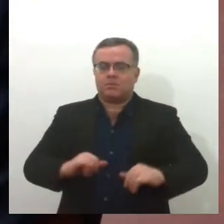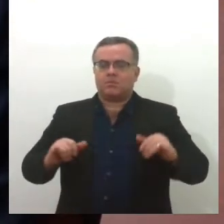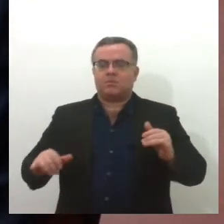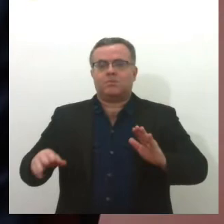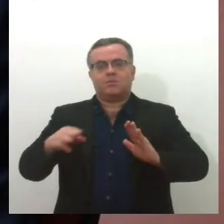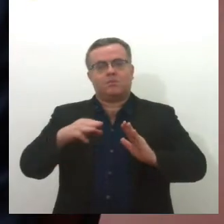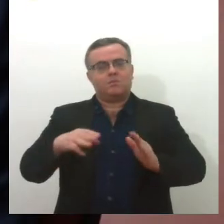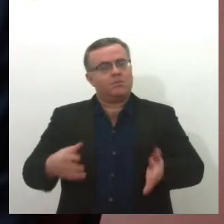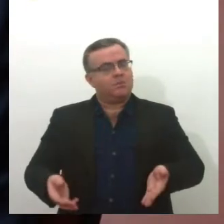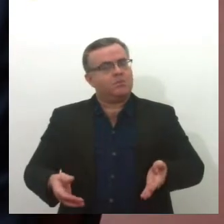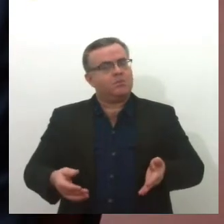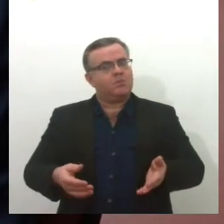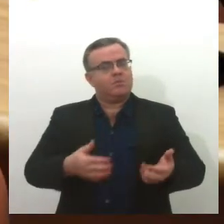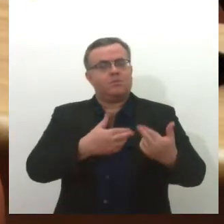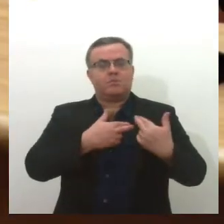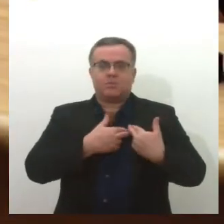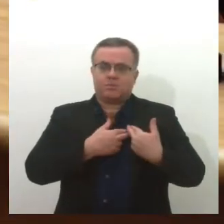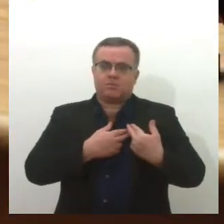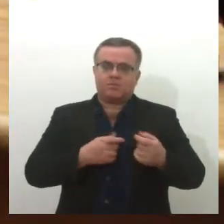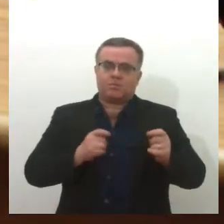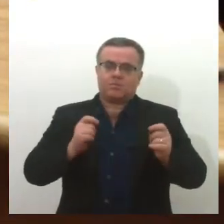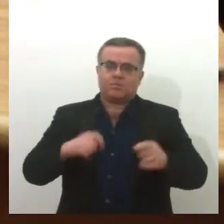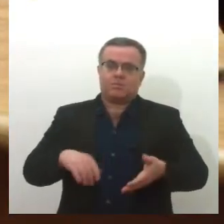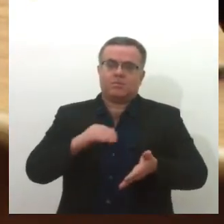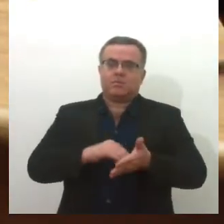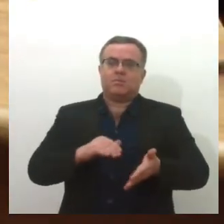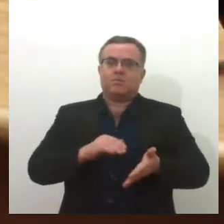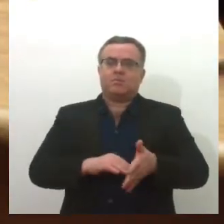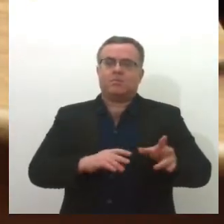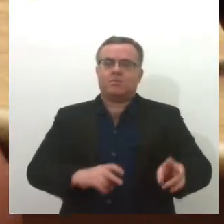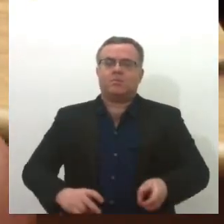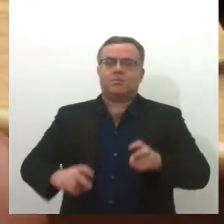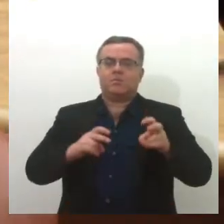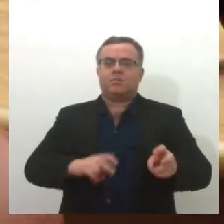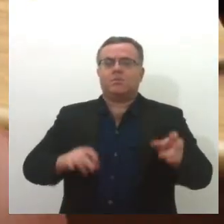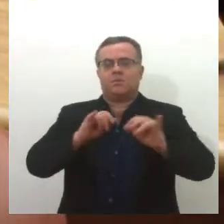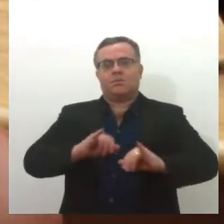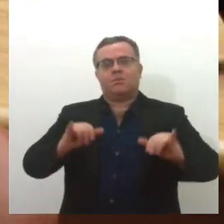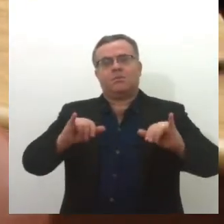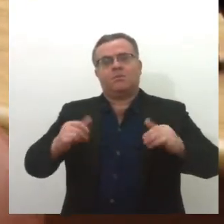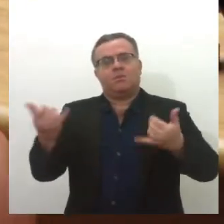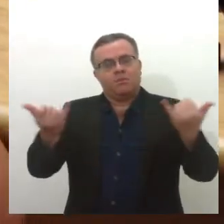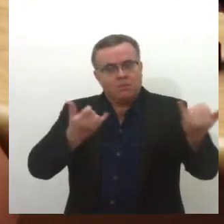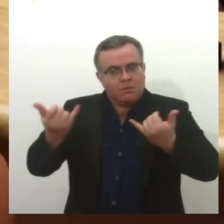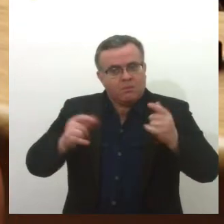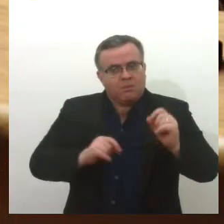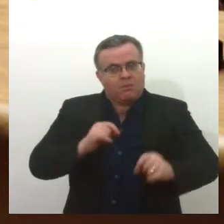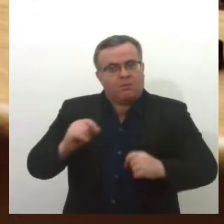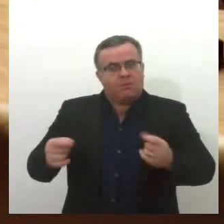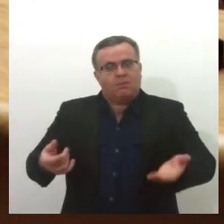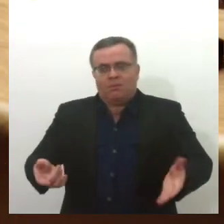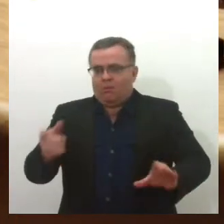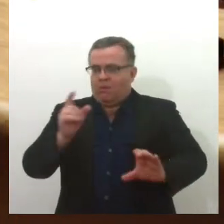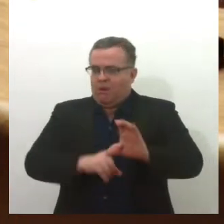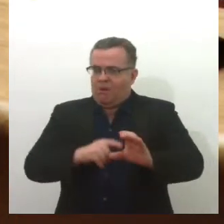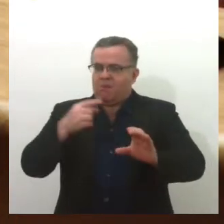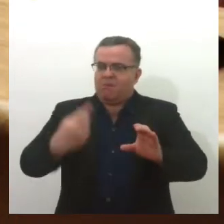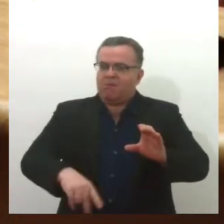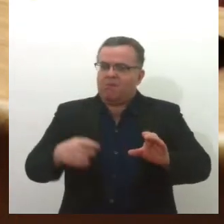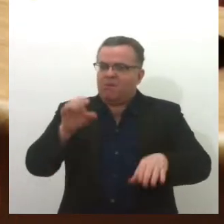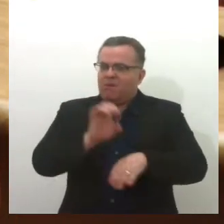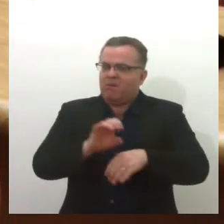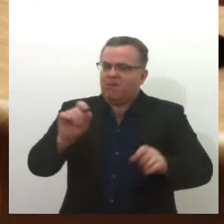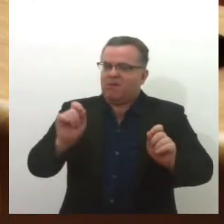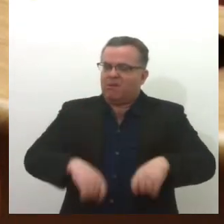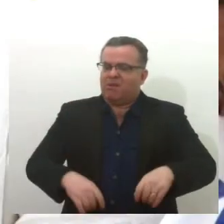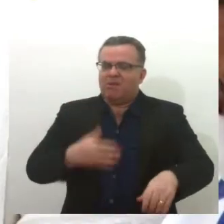que obriga a Secretaria da Fazenda a fornecer as informações sobre negociação de dívidas do Estado solicitadas